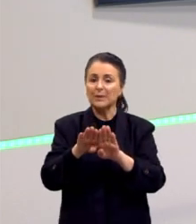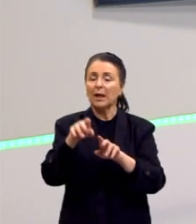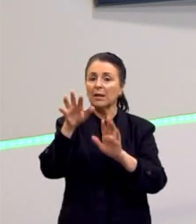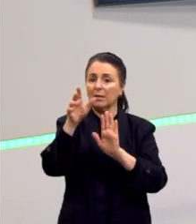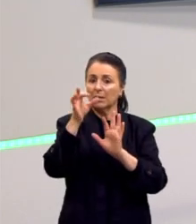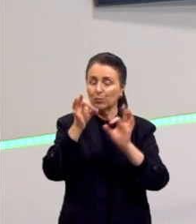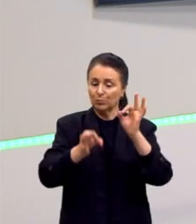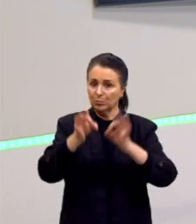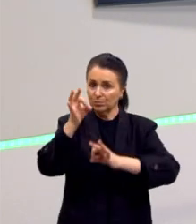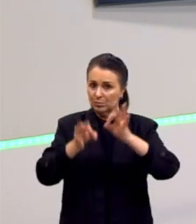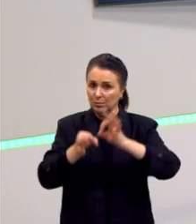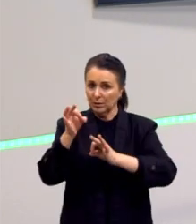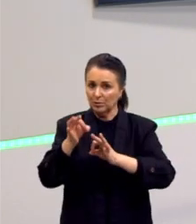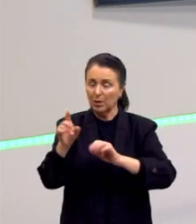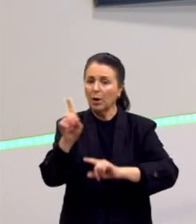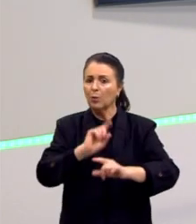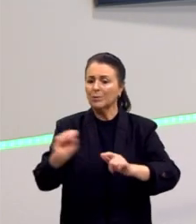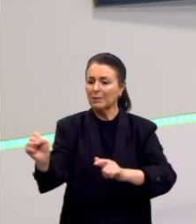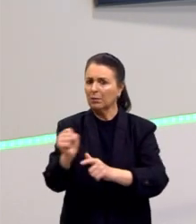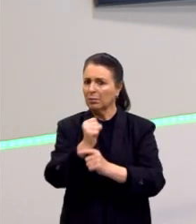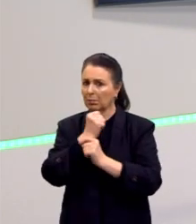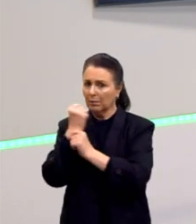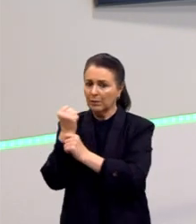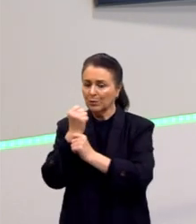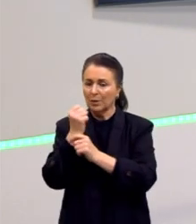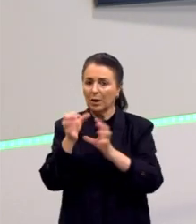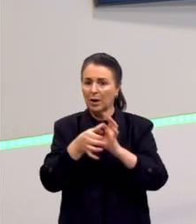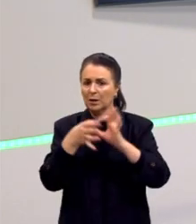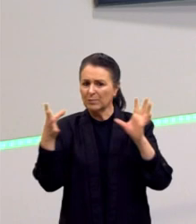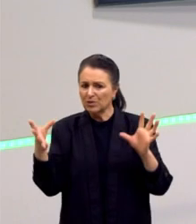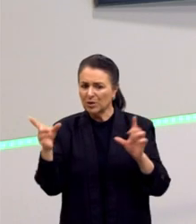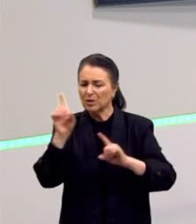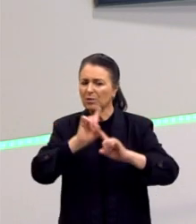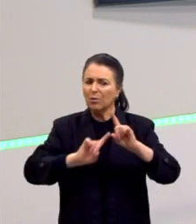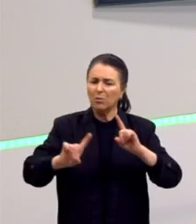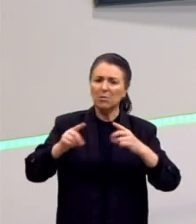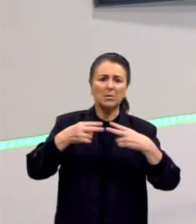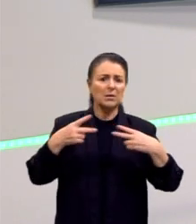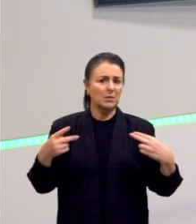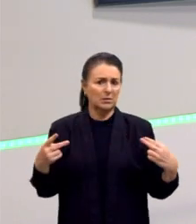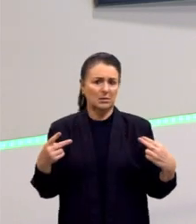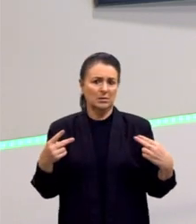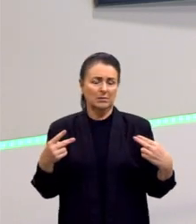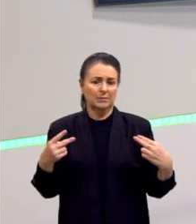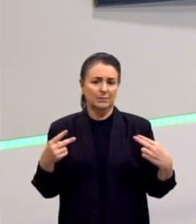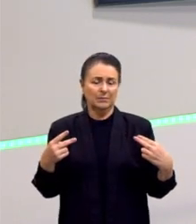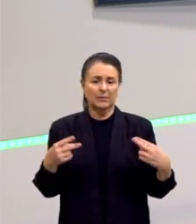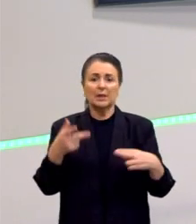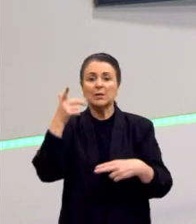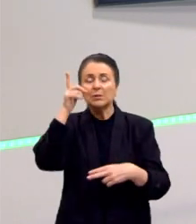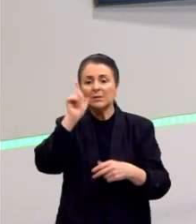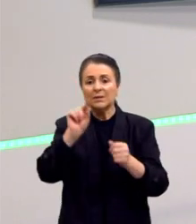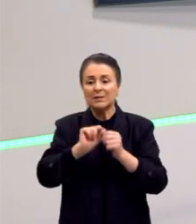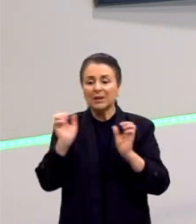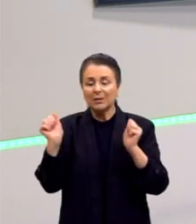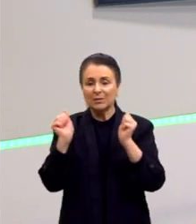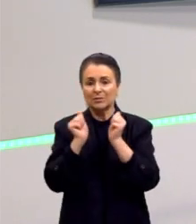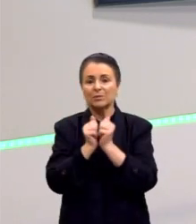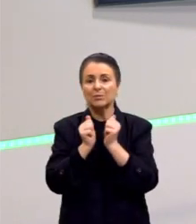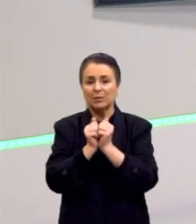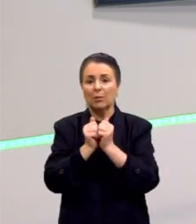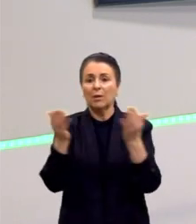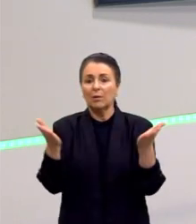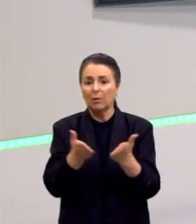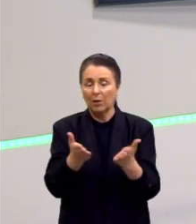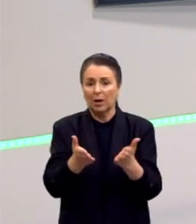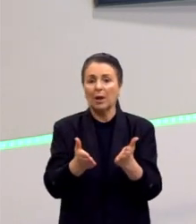Que alguns defendiam a questão da liberdade em pontos diferentes. E aí eles conseguem fazer essa junção. Então, perante a